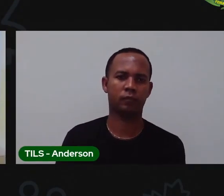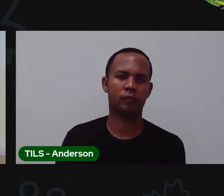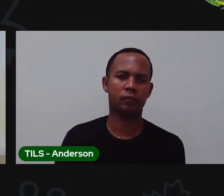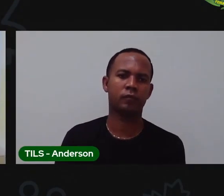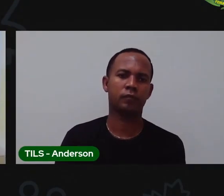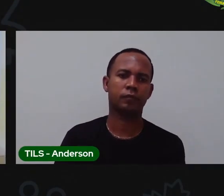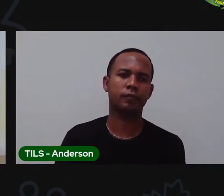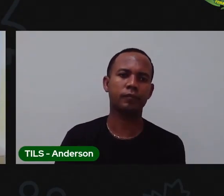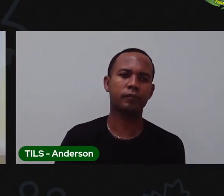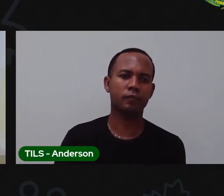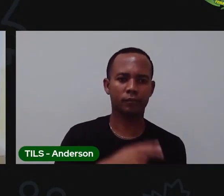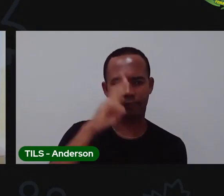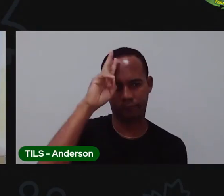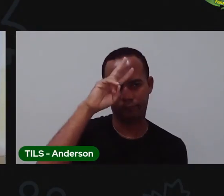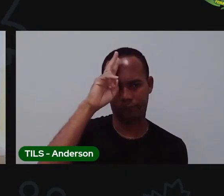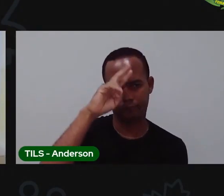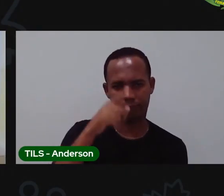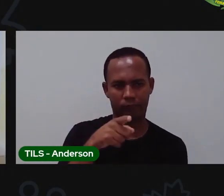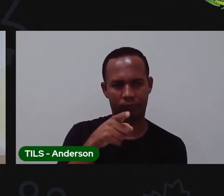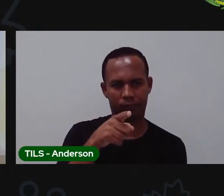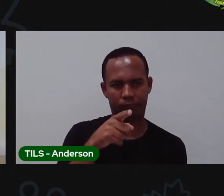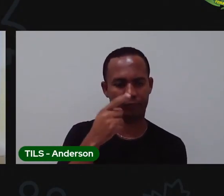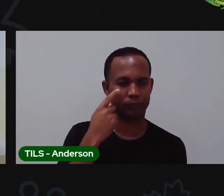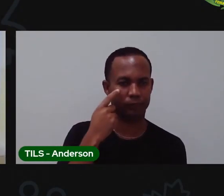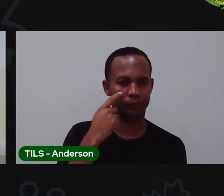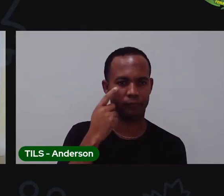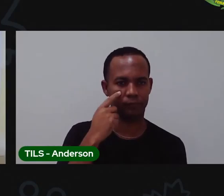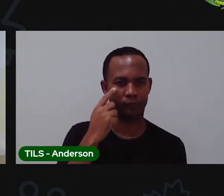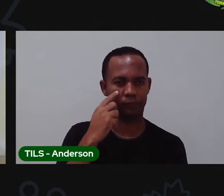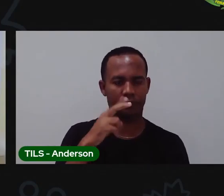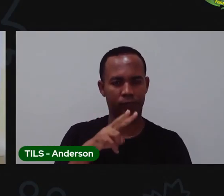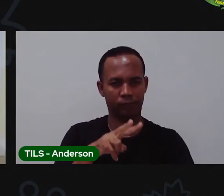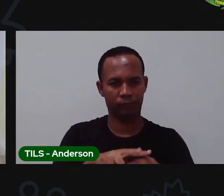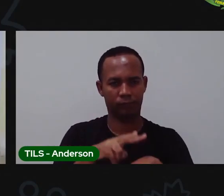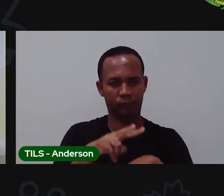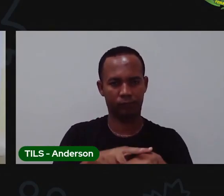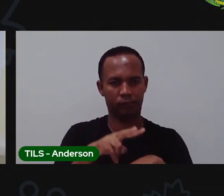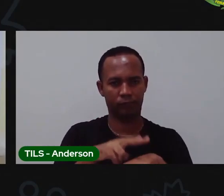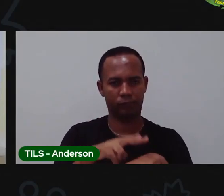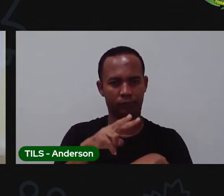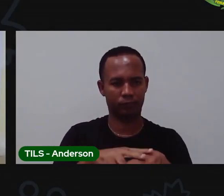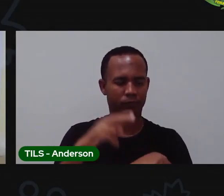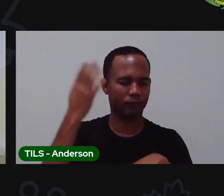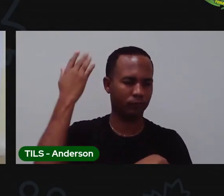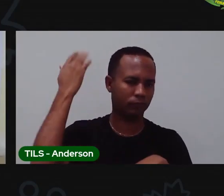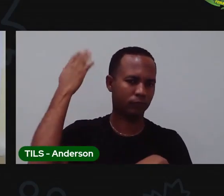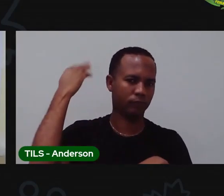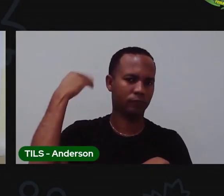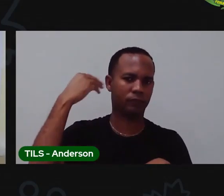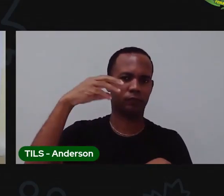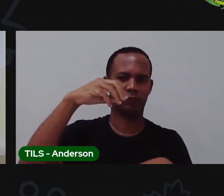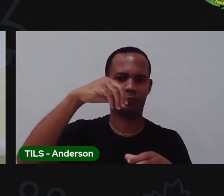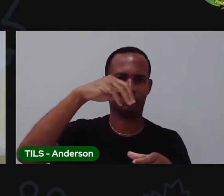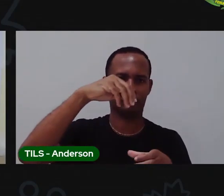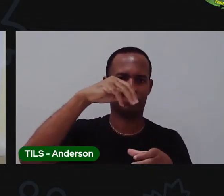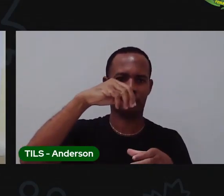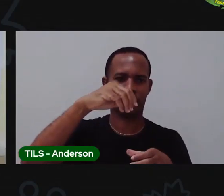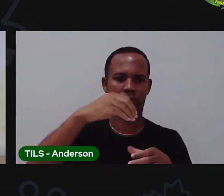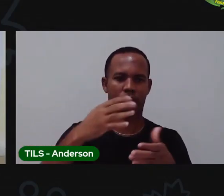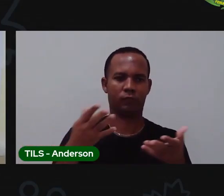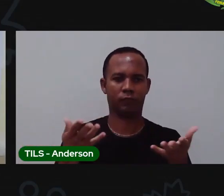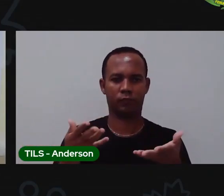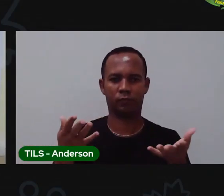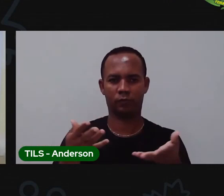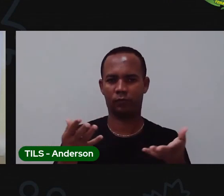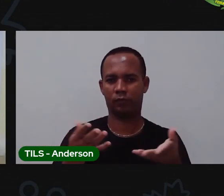que a Pró trouxe para vocês na última aula e aí a conversou que a gente colocou a terra tudo direitinho pronto hoje a Pró